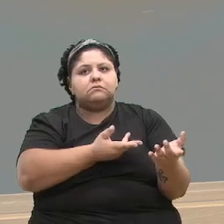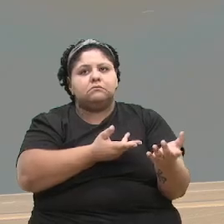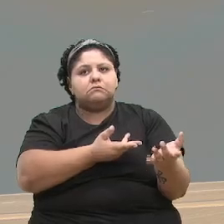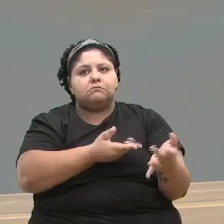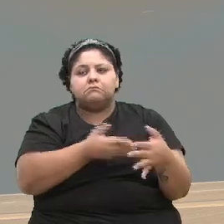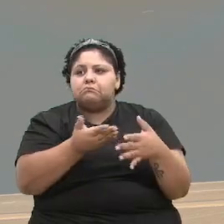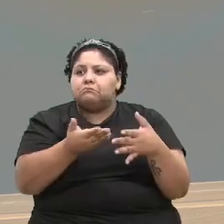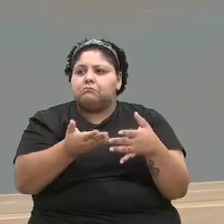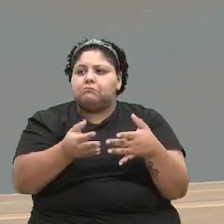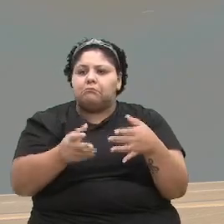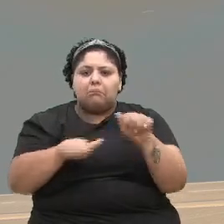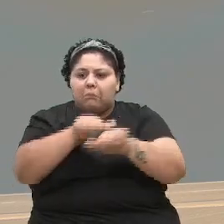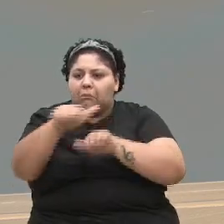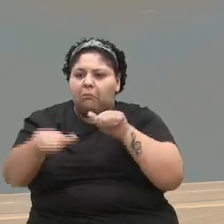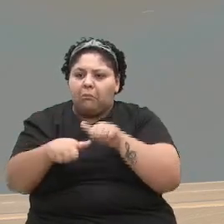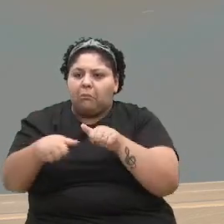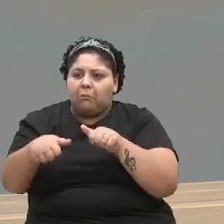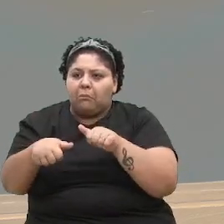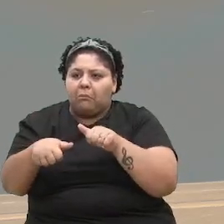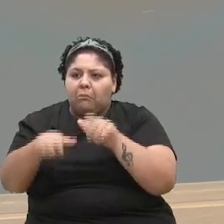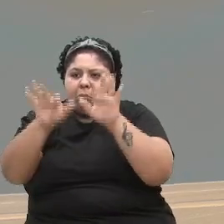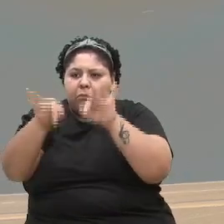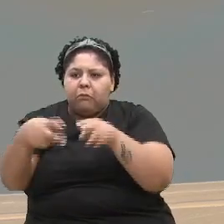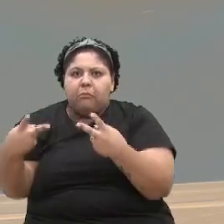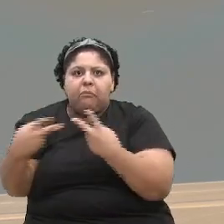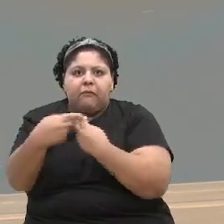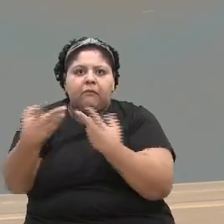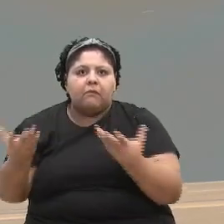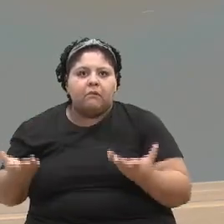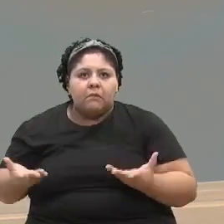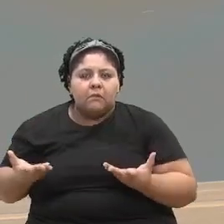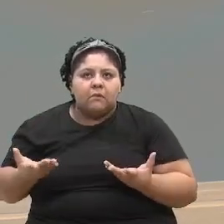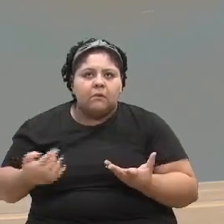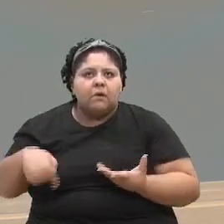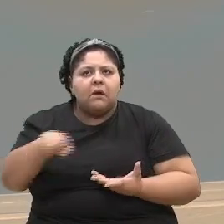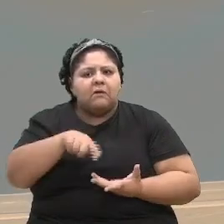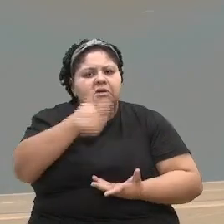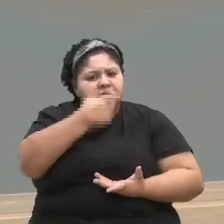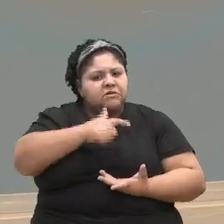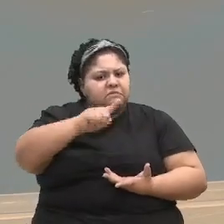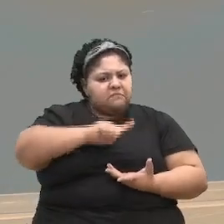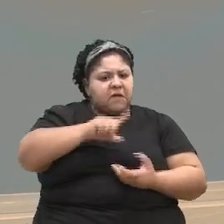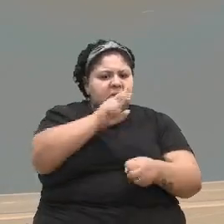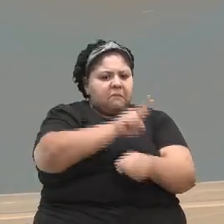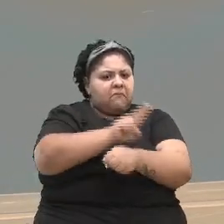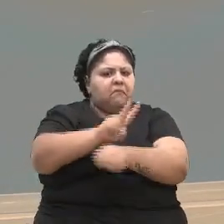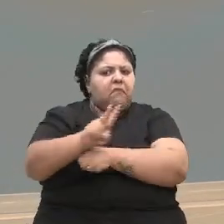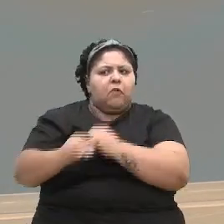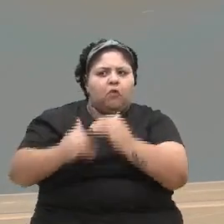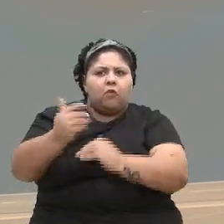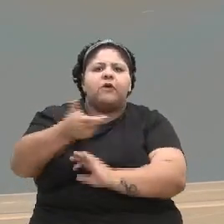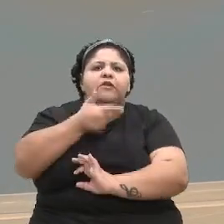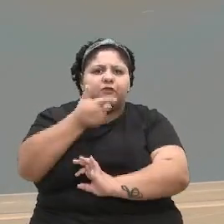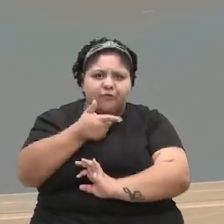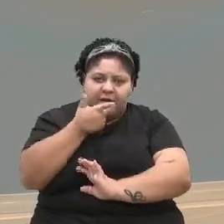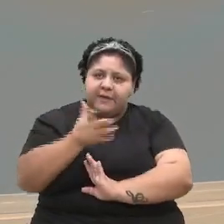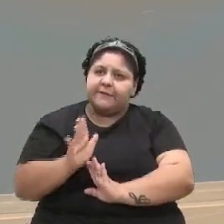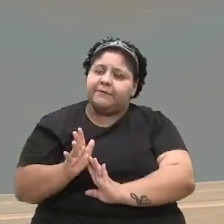isso ser cortado de alguma forma. Acho que a gente também tem que ter cuidado quando fala, porque exige